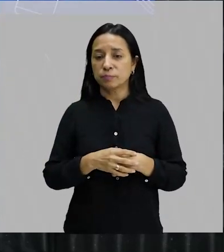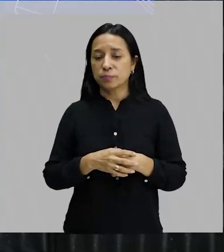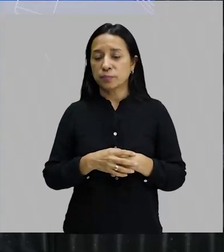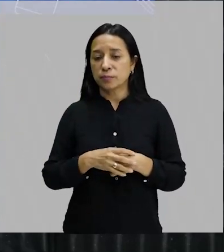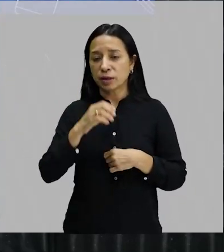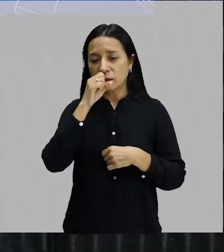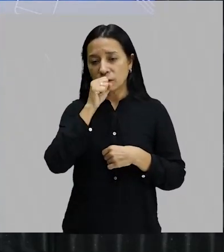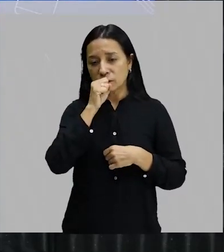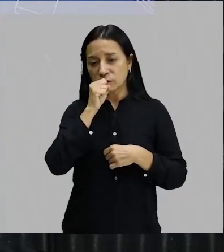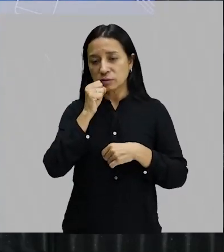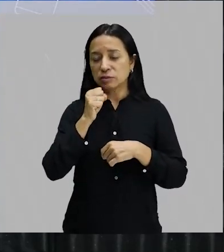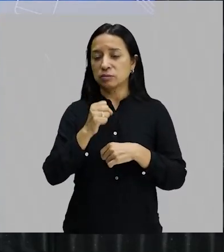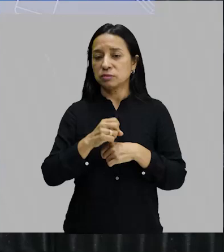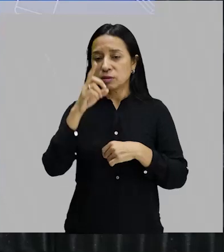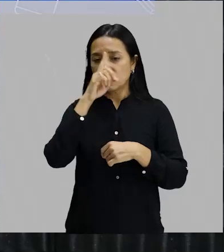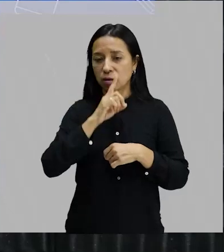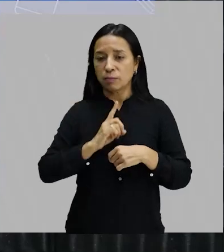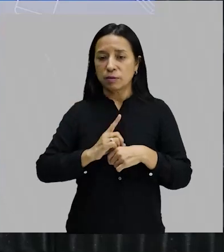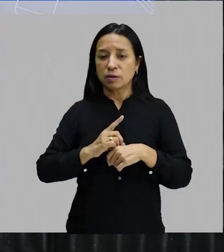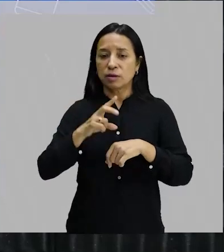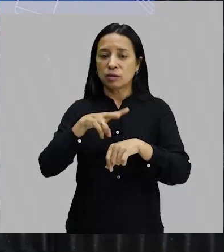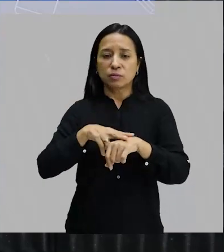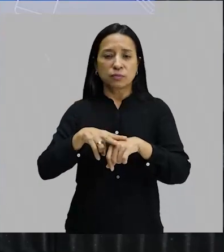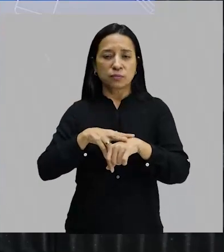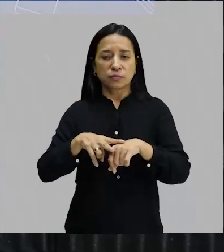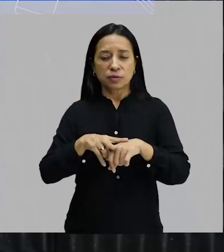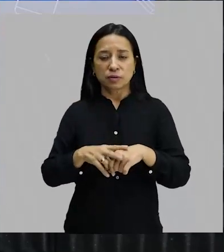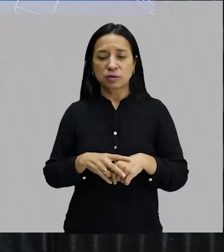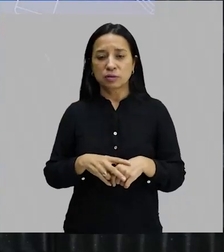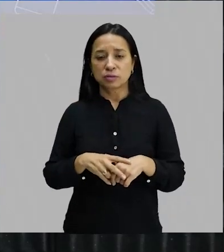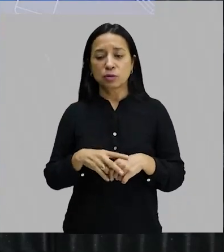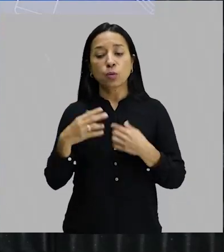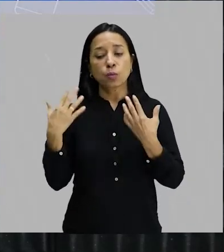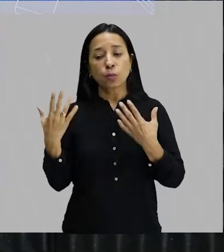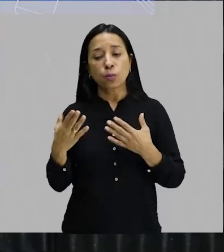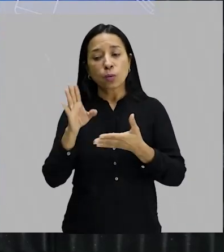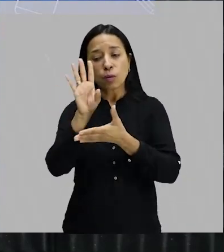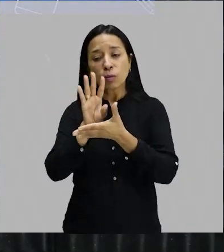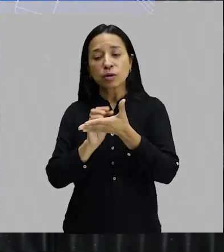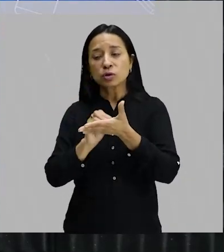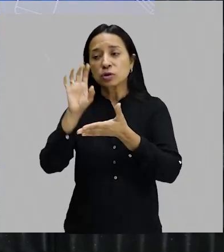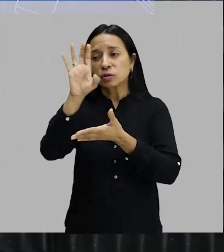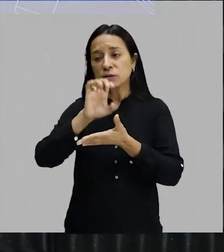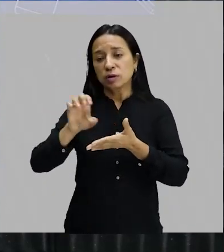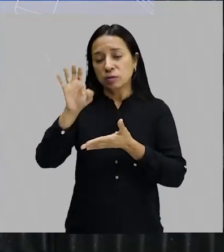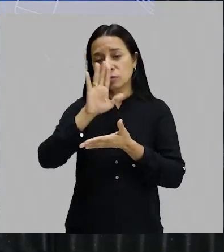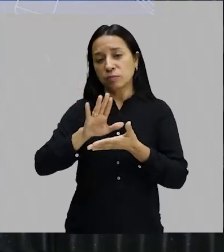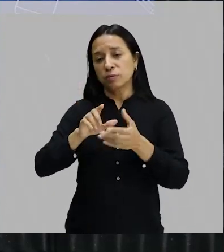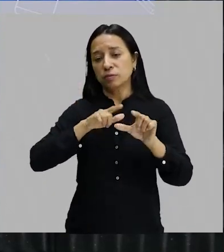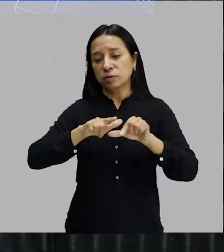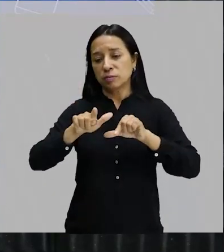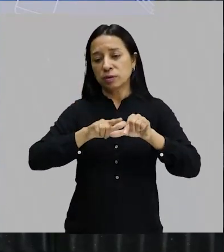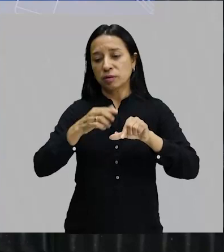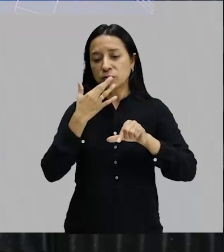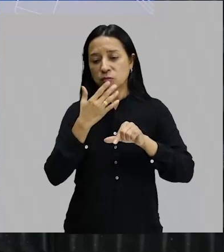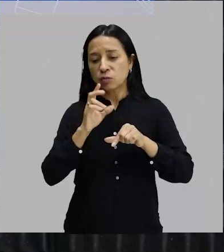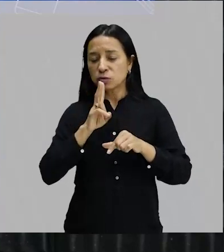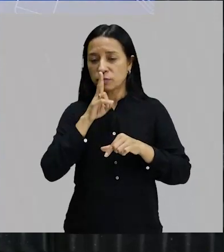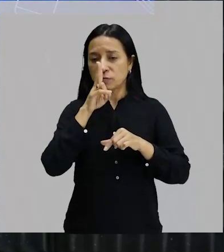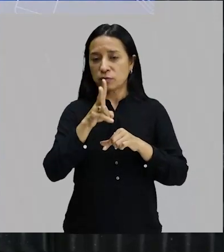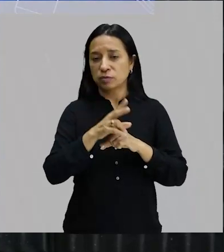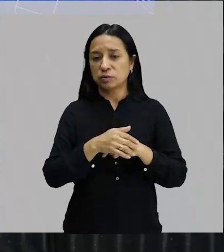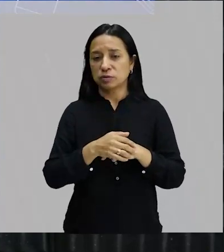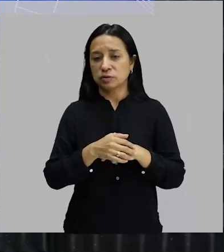amarelo, verde, em vários tons, azul, verde. Qual é o estilo europeu que trabalhava com cores excessivamente? Falvismo.